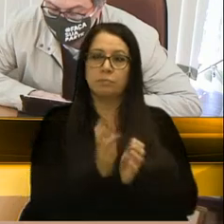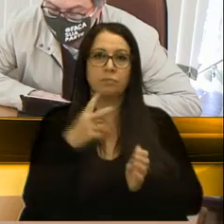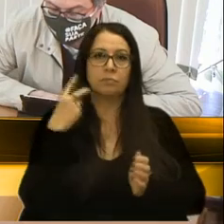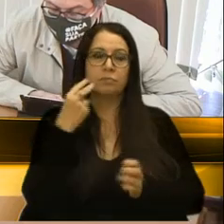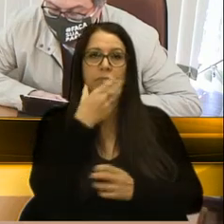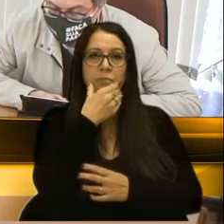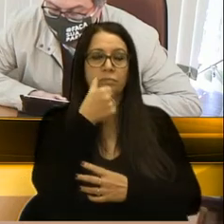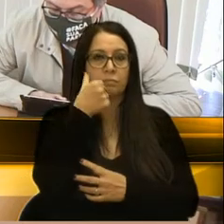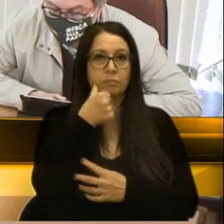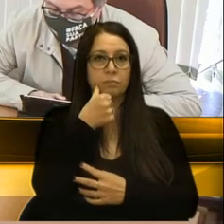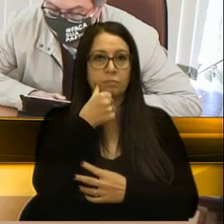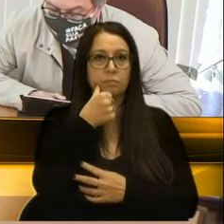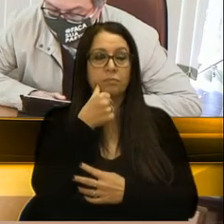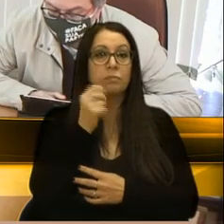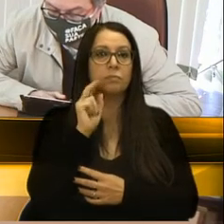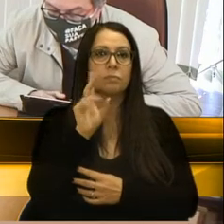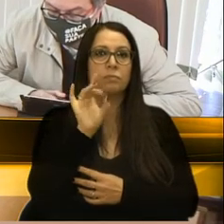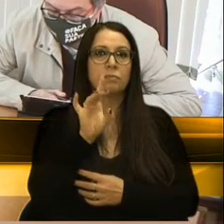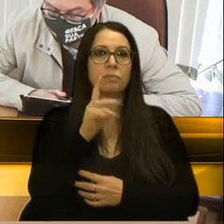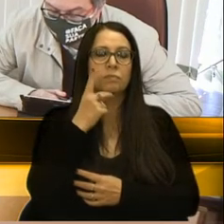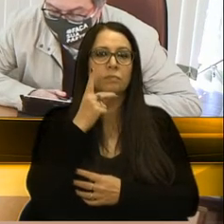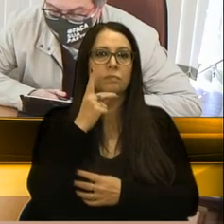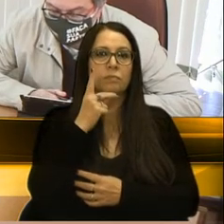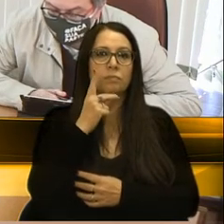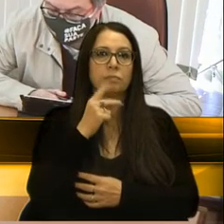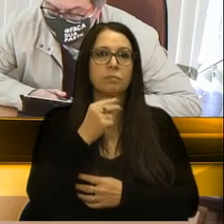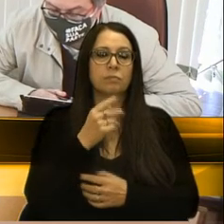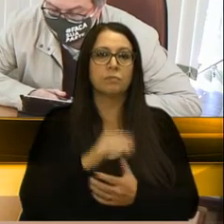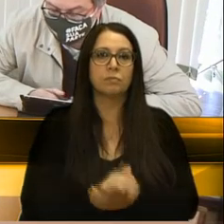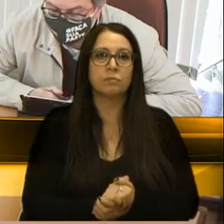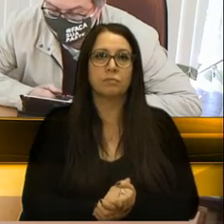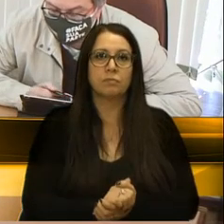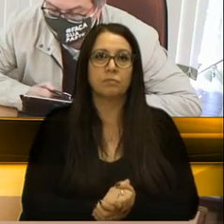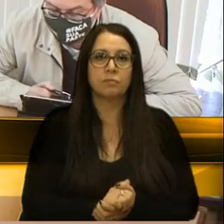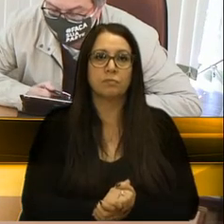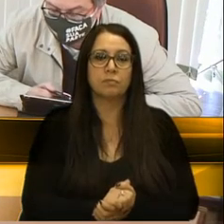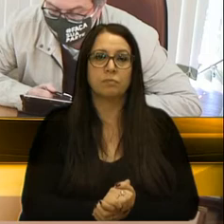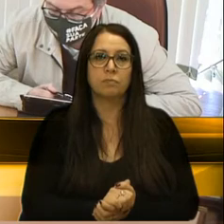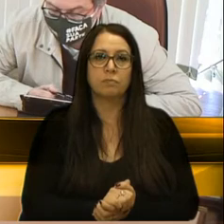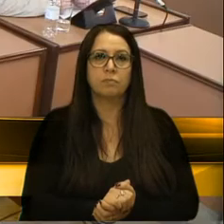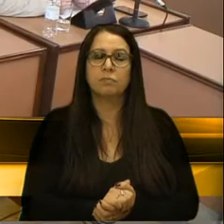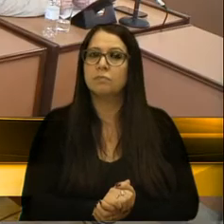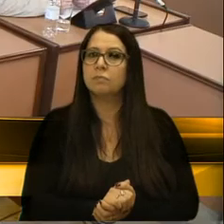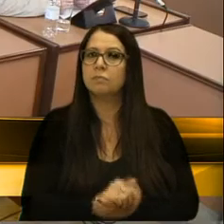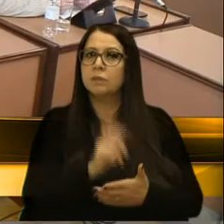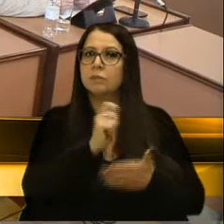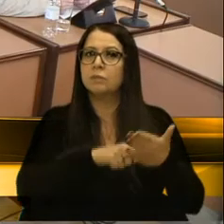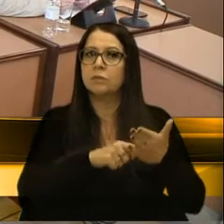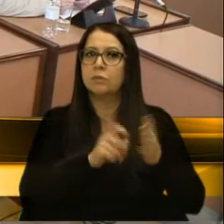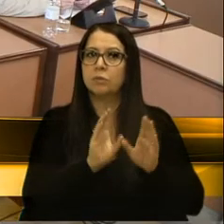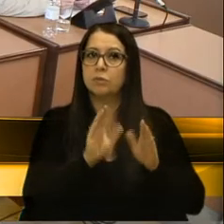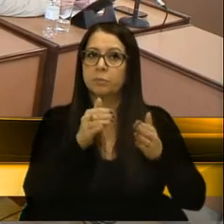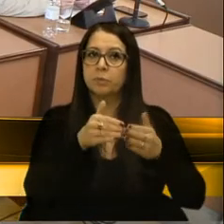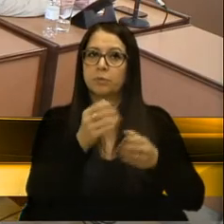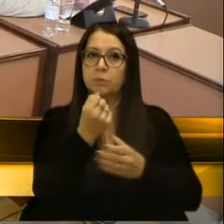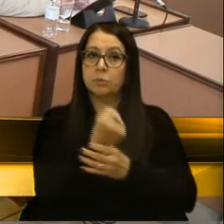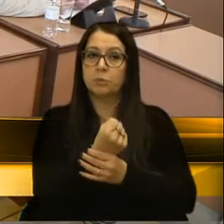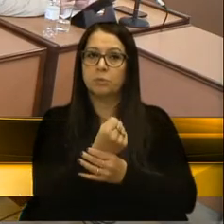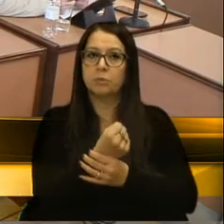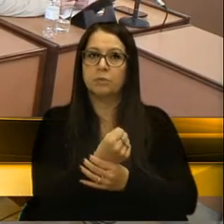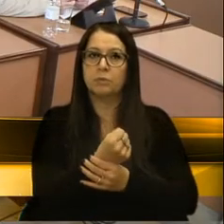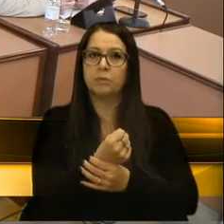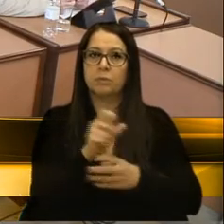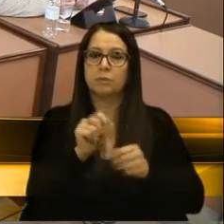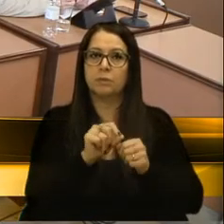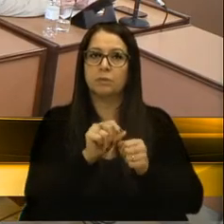Vereadoras, vereadores, eu apenas a título de comentário de uma indicação da nossa Comissão de Segurança, que é